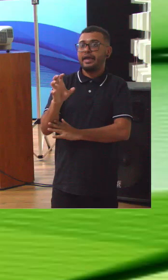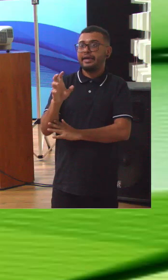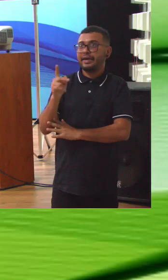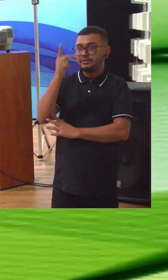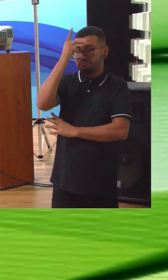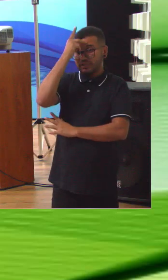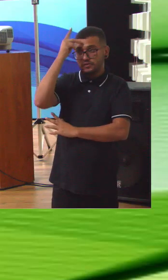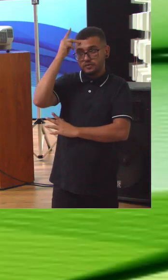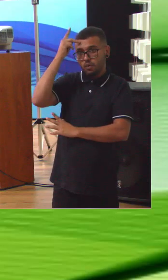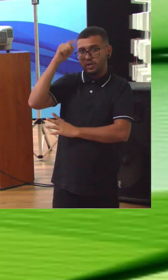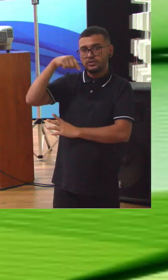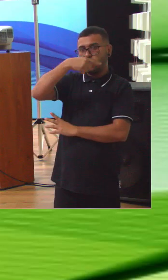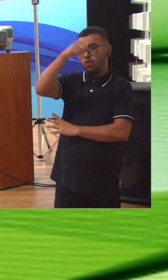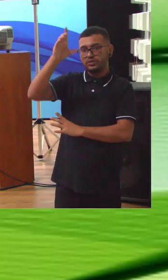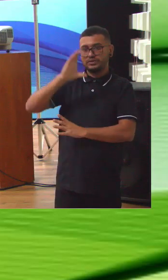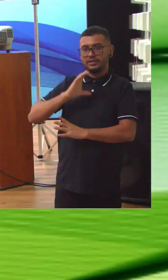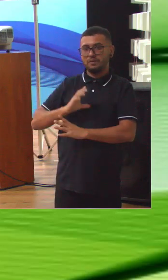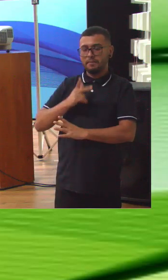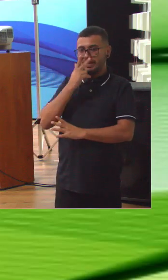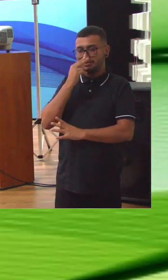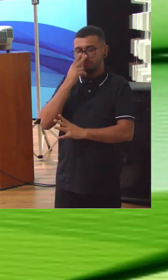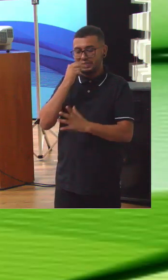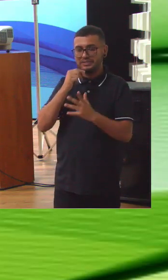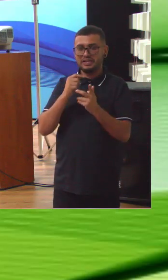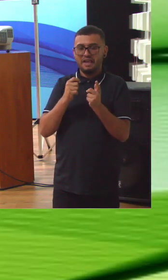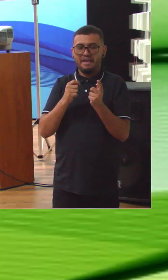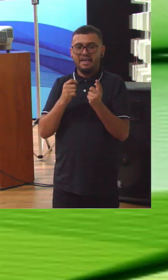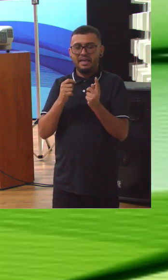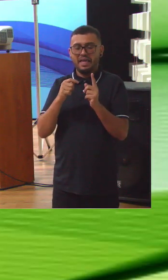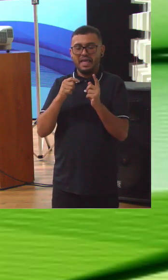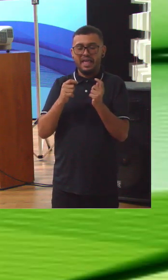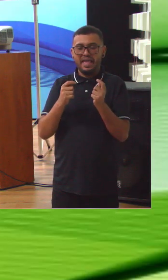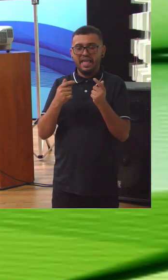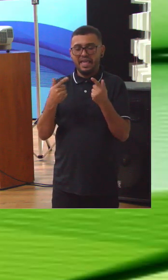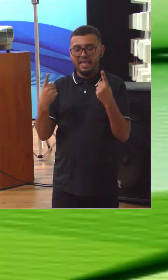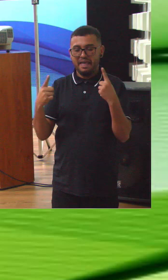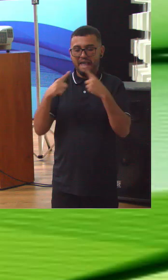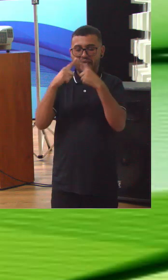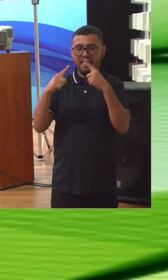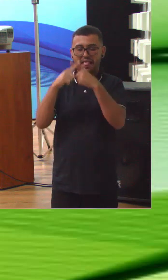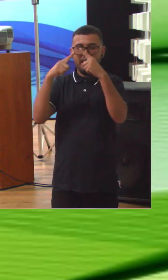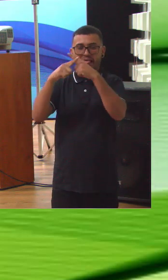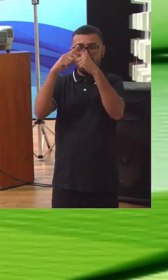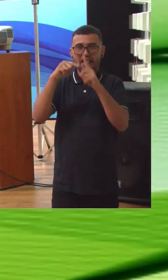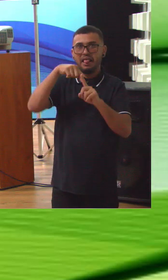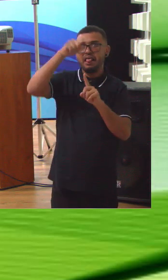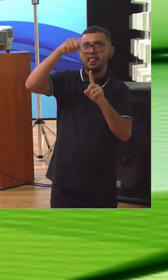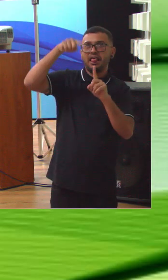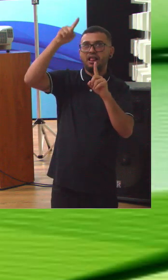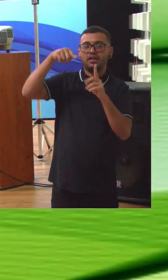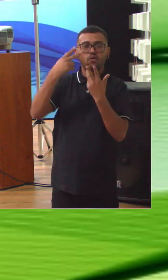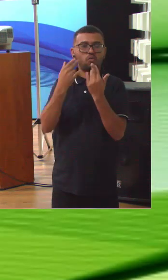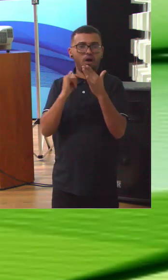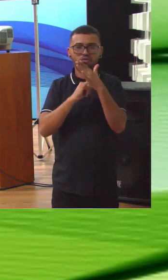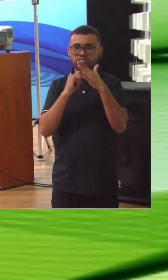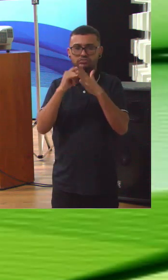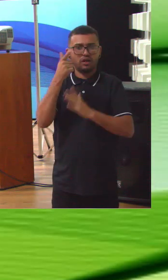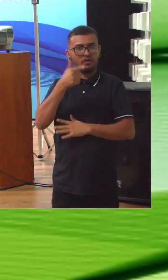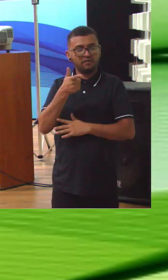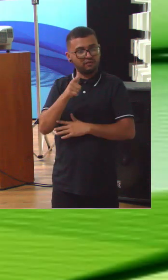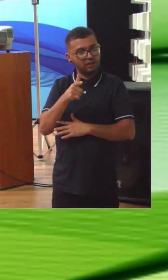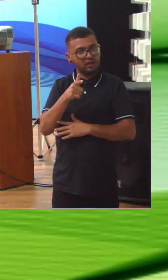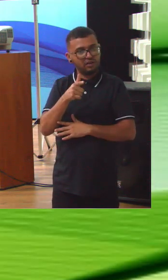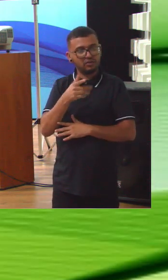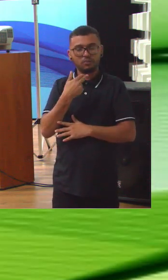pensem no IGG como uma fábrica de rankings comparando as organizações e em 2018 quando houve uma sugestão de que se